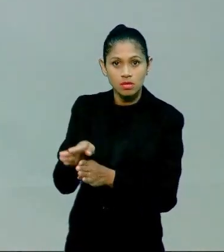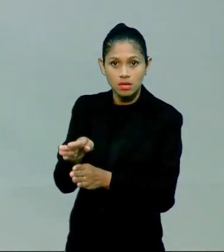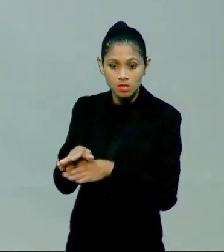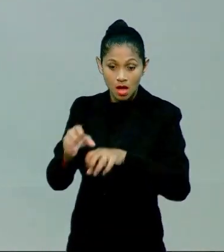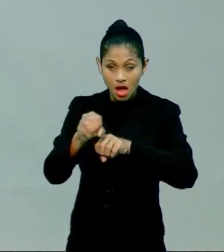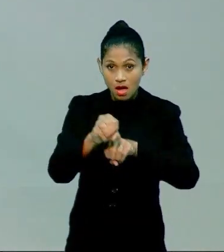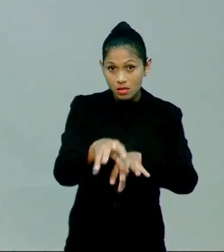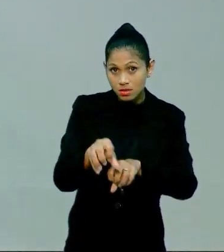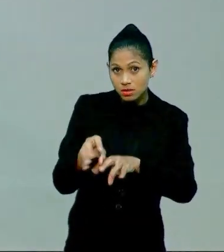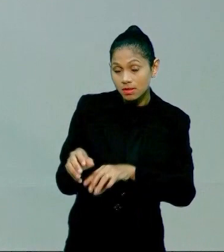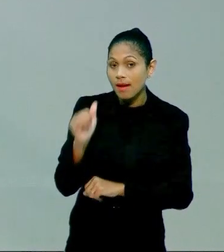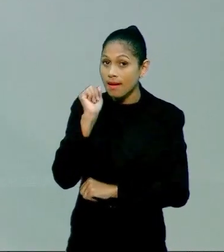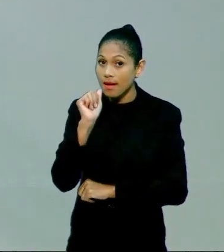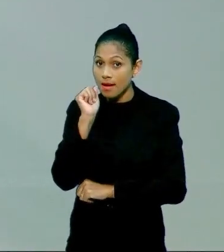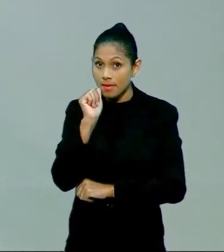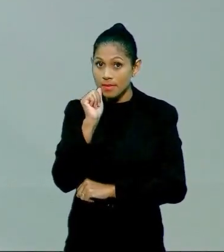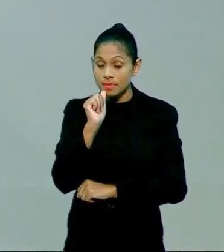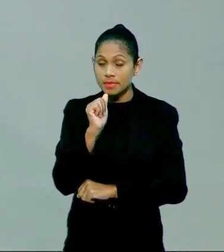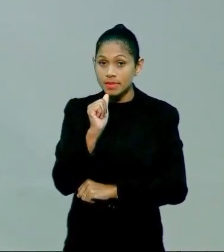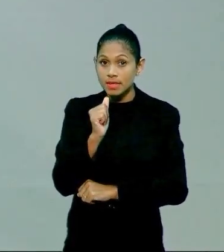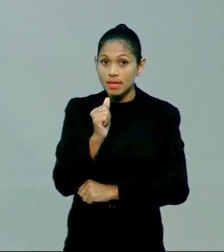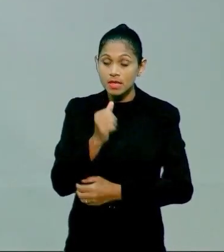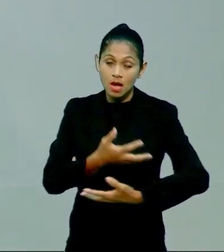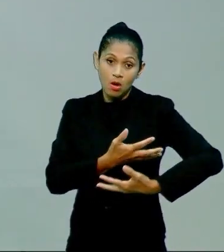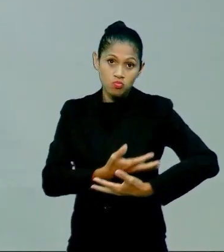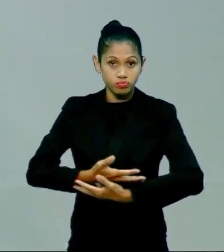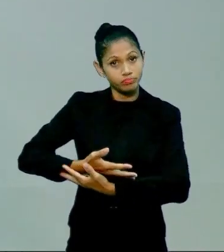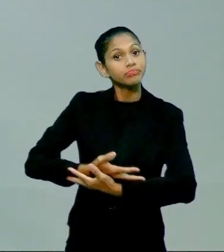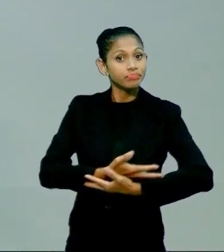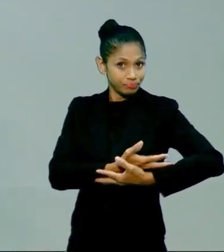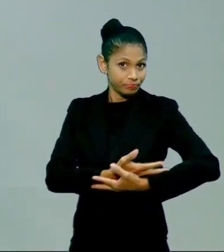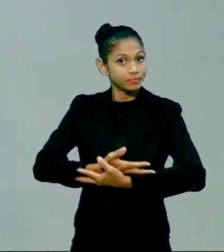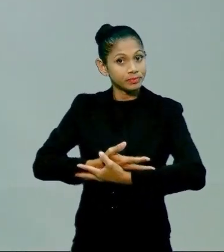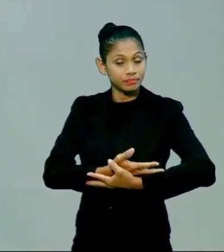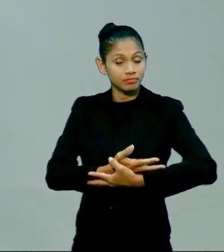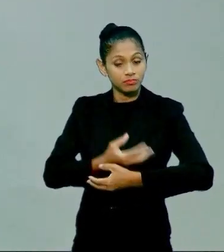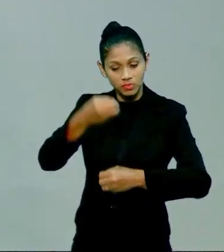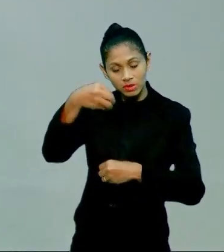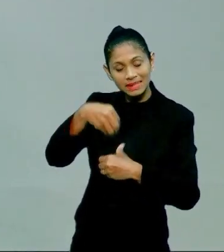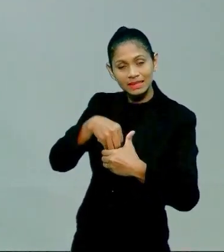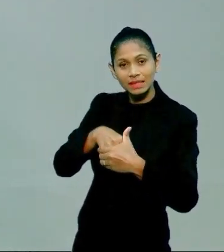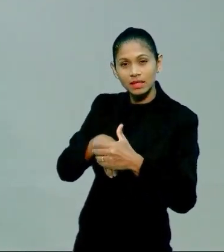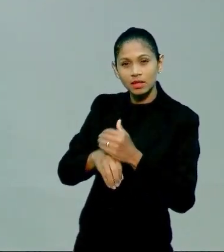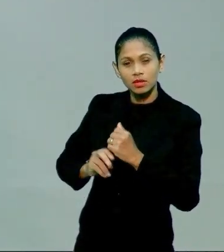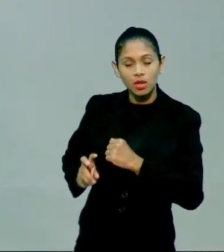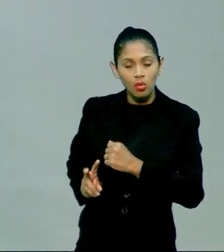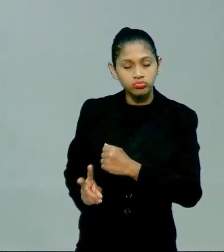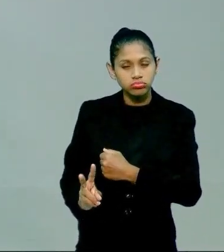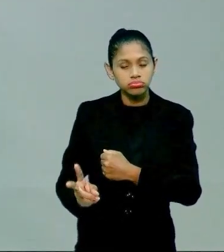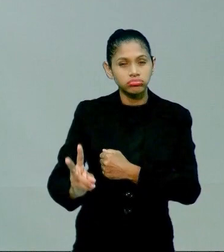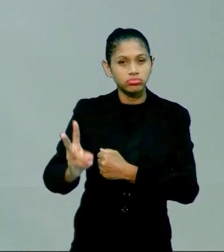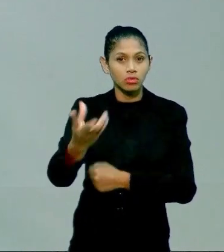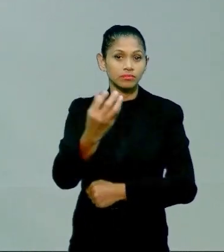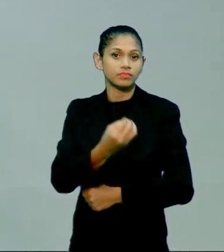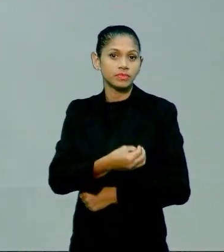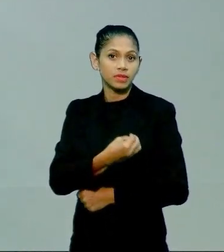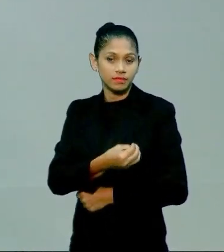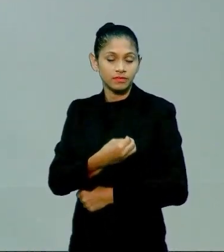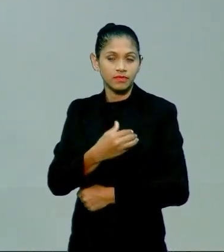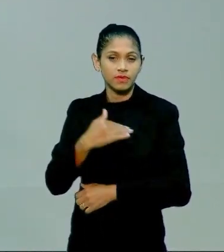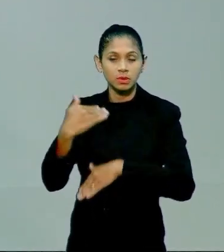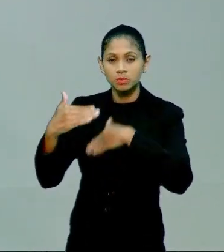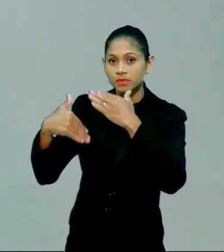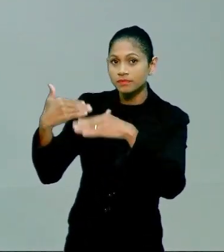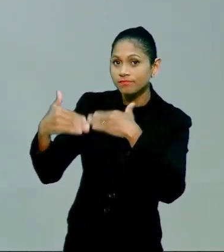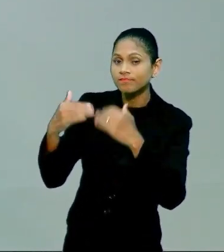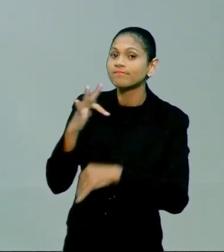embutir, dentro de uma prática lúdica, de uma prática livre, um conceito que, ao longo da vida, ela vai desenvolver futuramente.